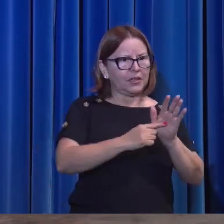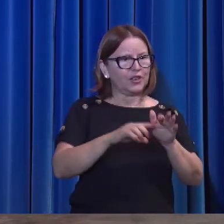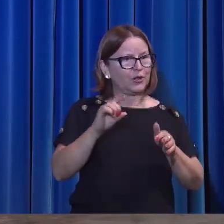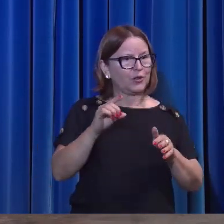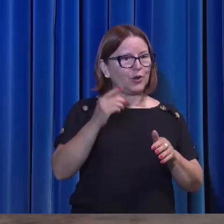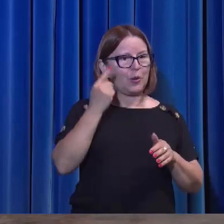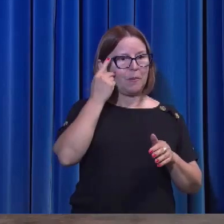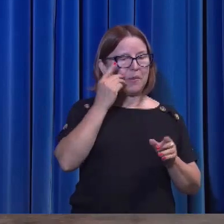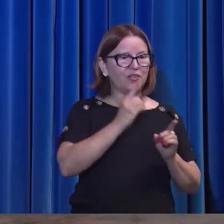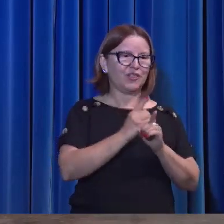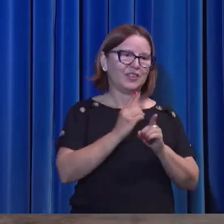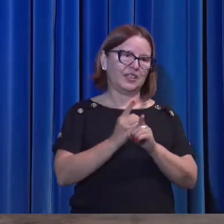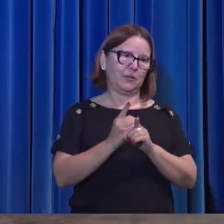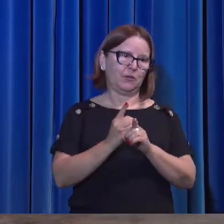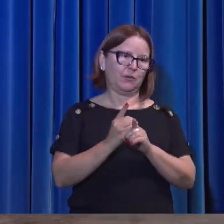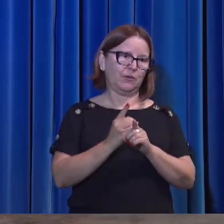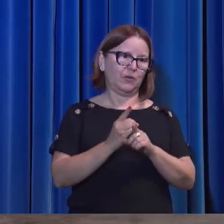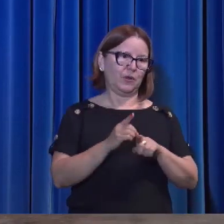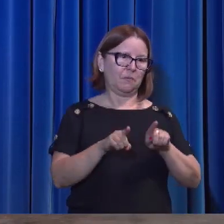serviços também pelo mundo.